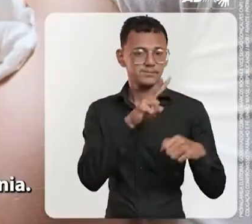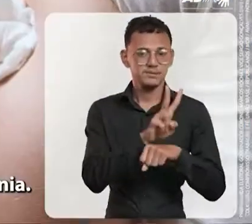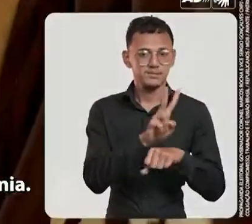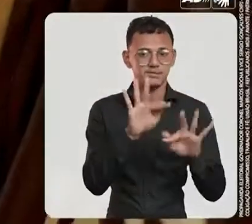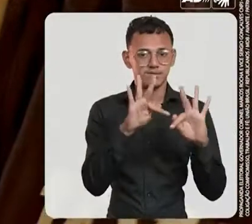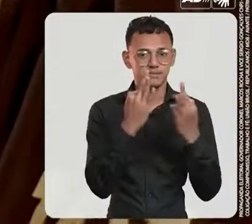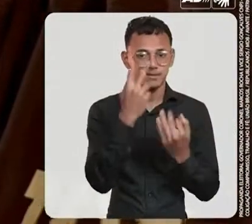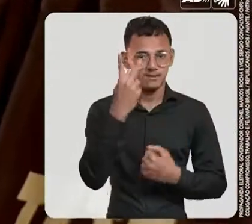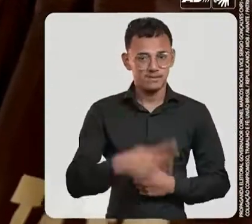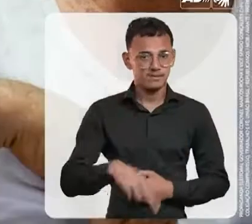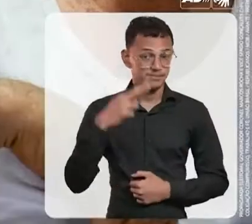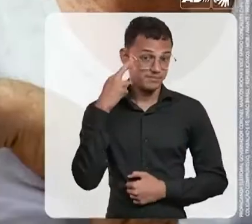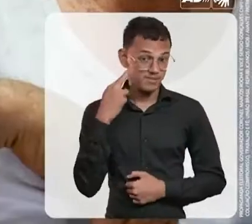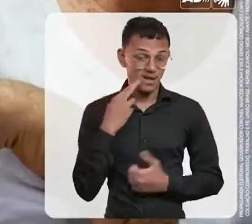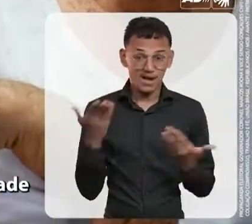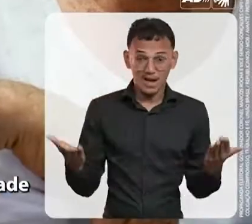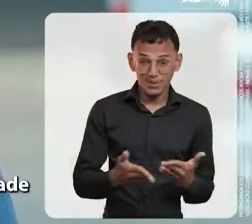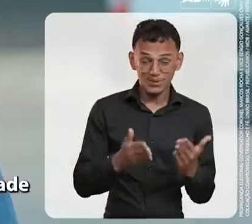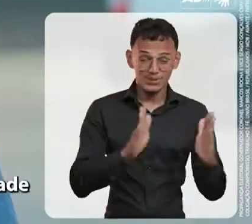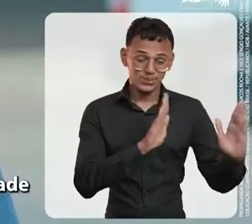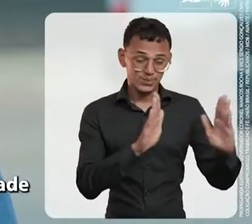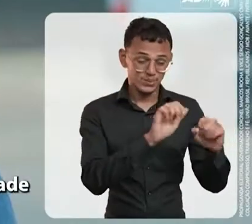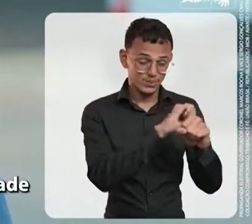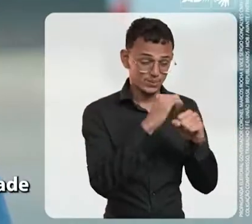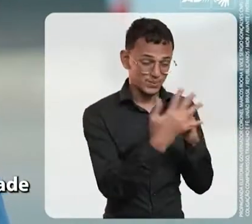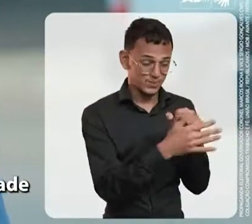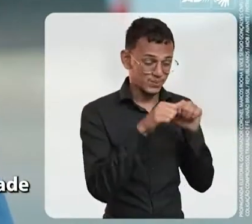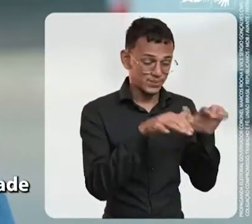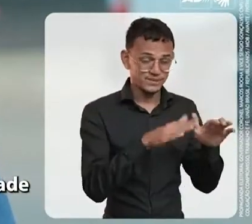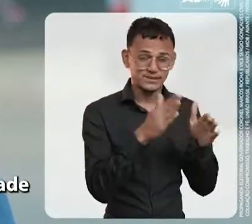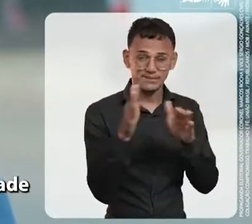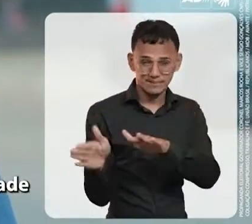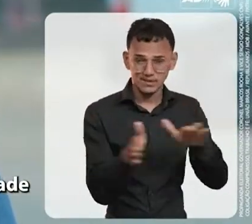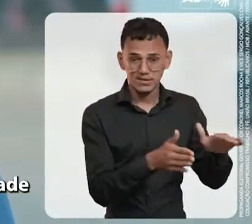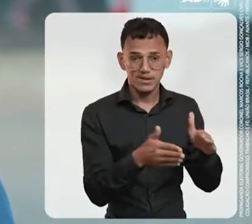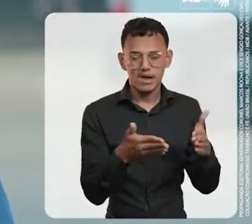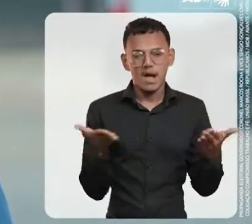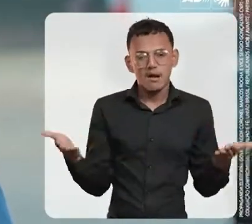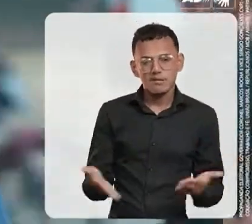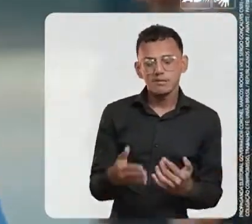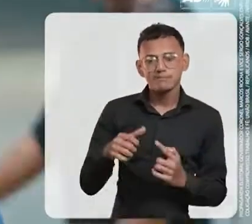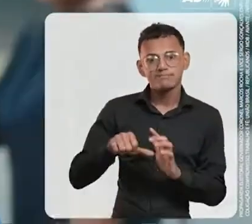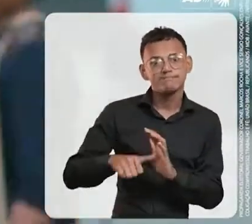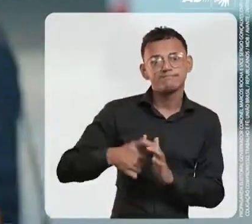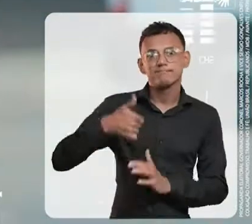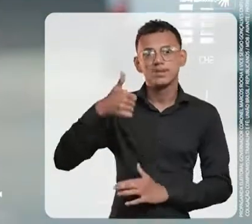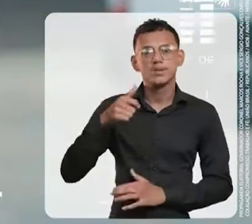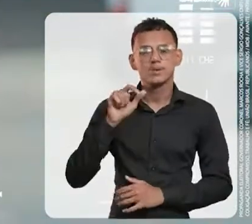famílias de Rondônia. Agora que a pandemia passou, estamos em outra etapa de prioridade. E é exato...